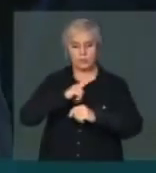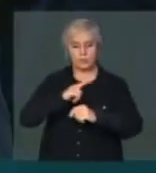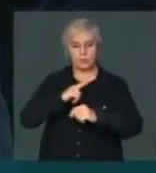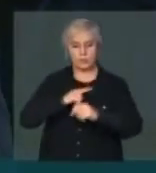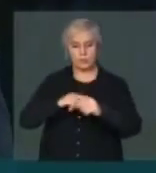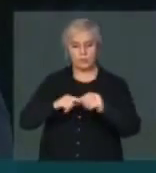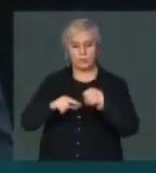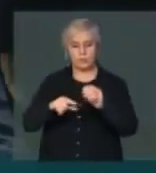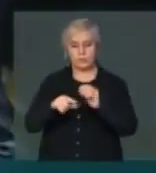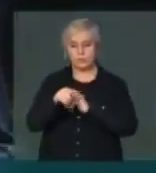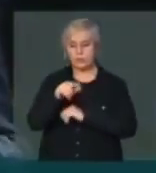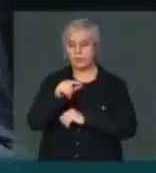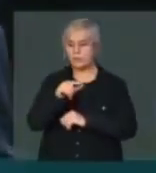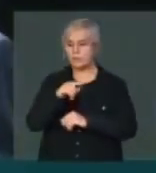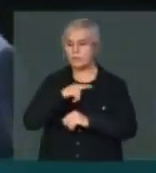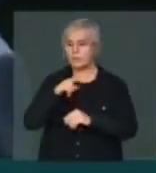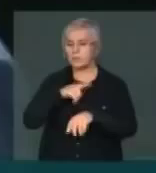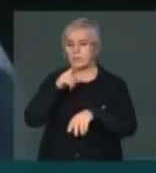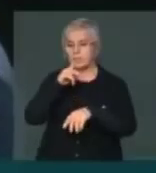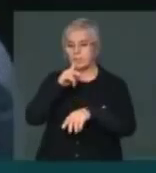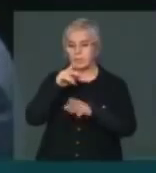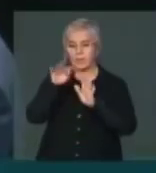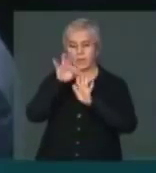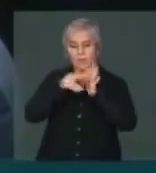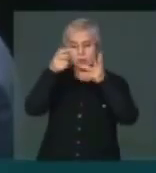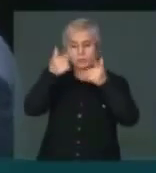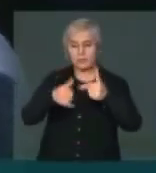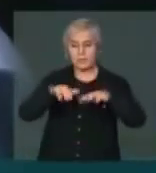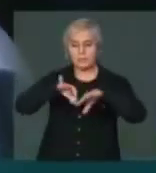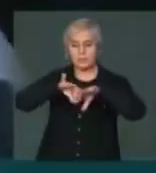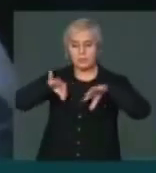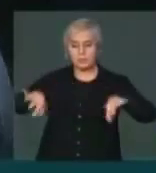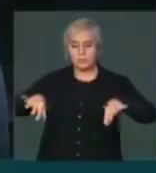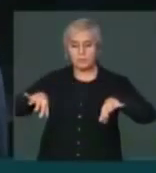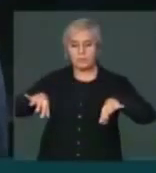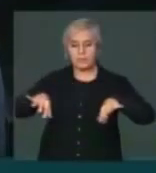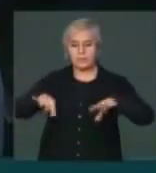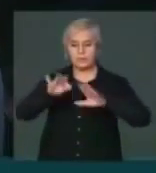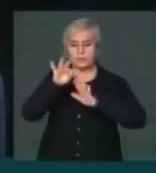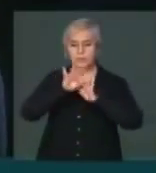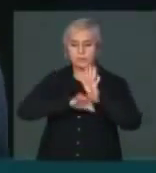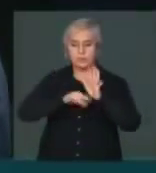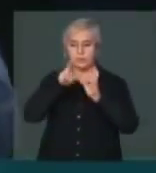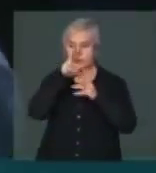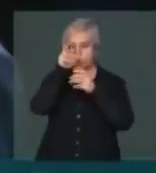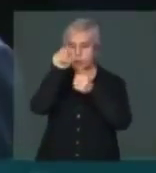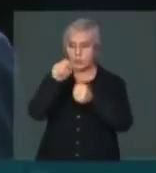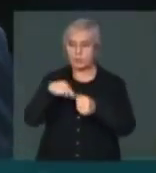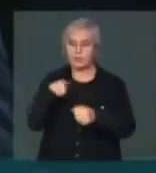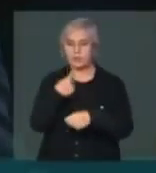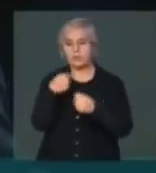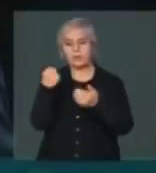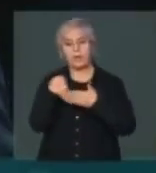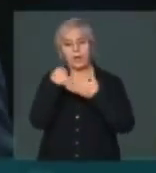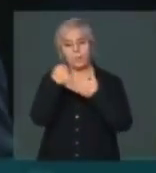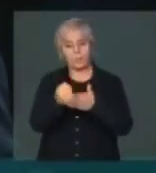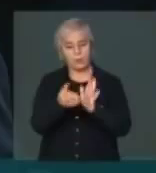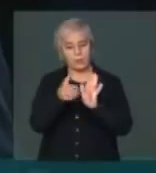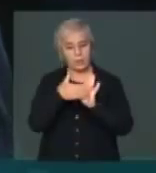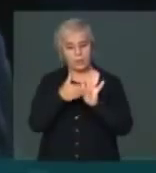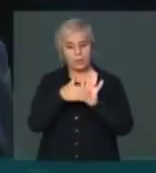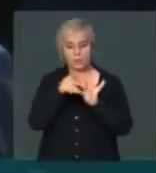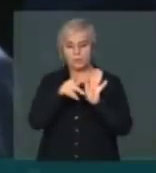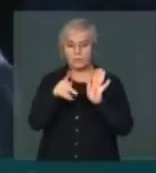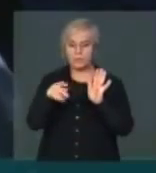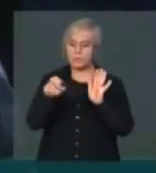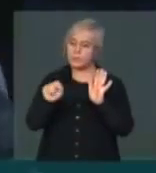sua célebre teoria da separação dos poderes, enunciou, nós devemos apoiar essa proposta do